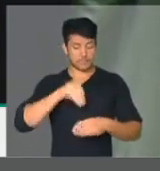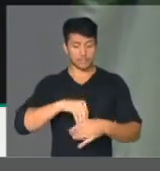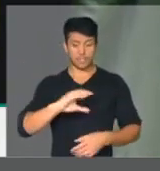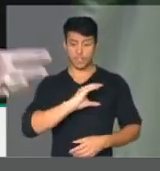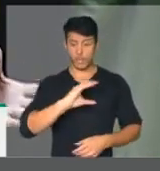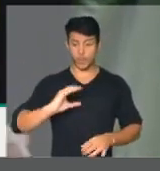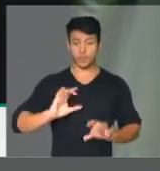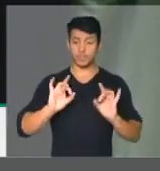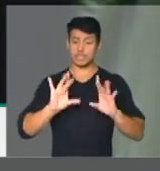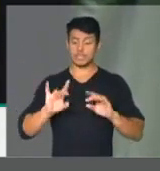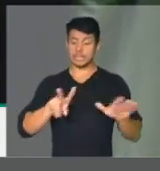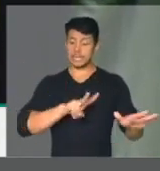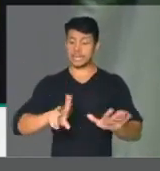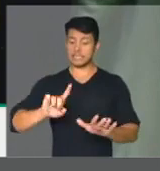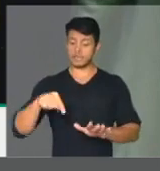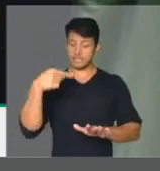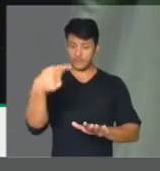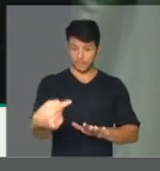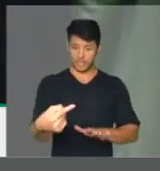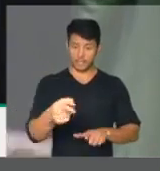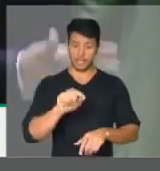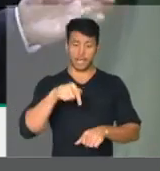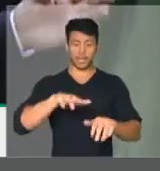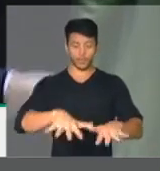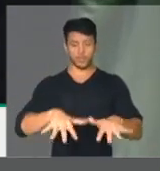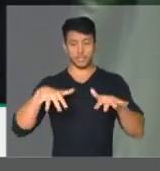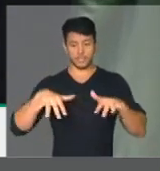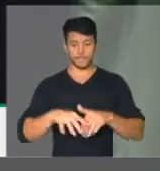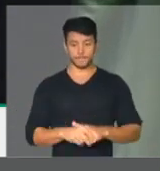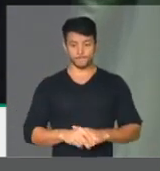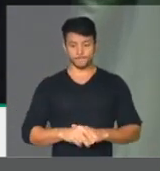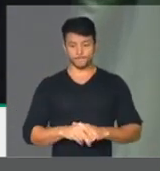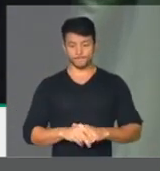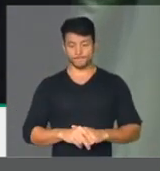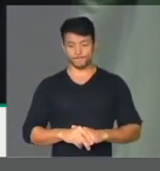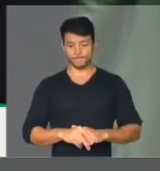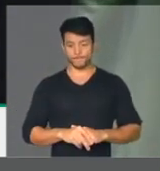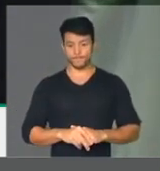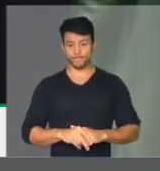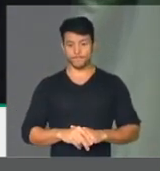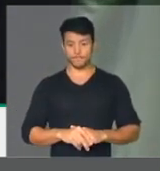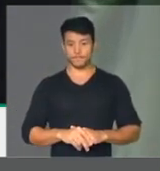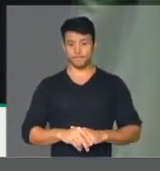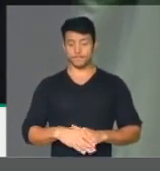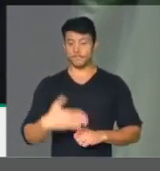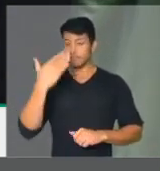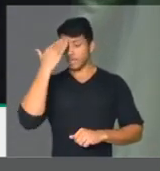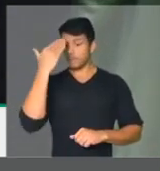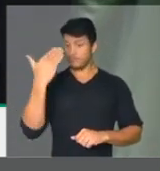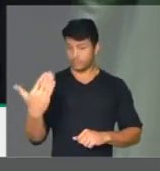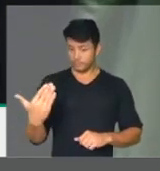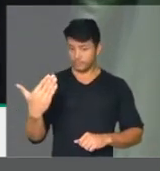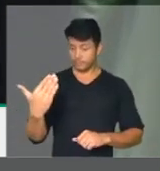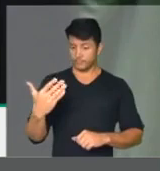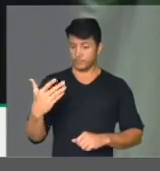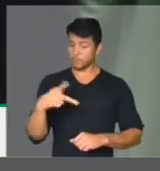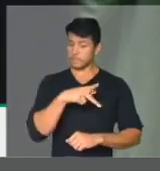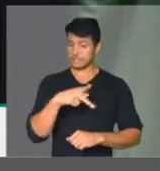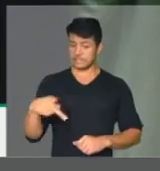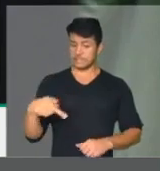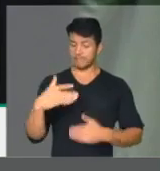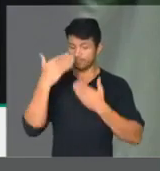e na semana que vem no plenário desta Casa. Muito obrigado, Benito Gomes, Benito Gama,